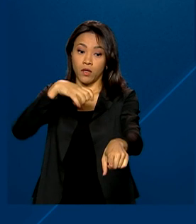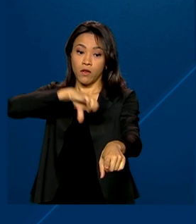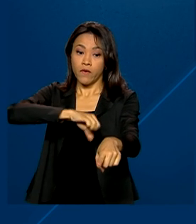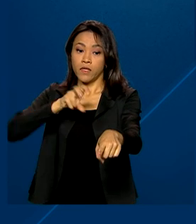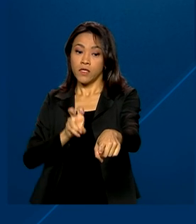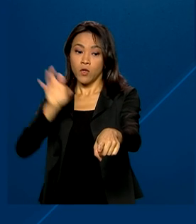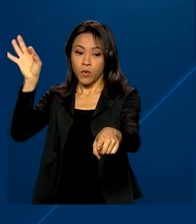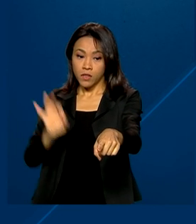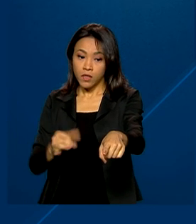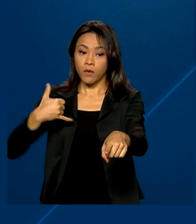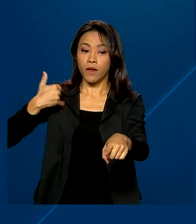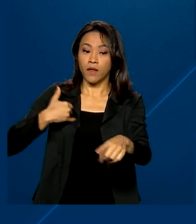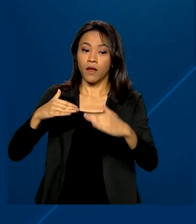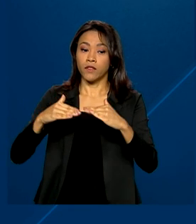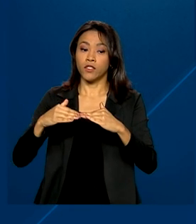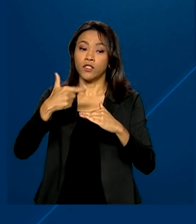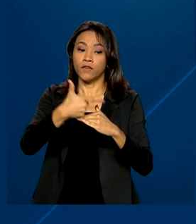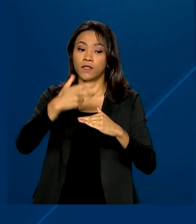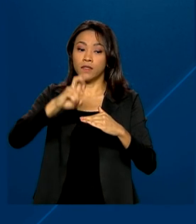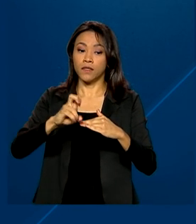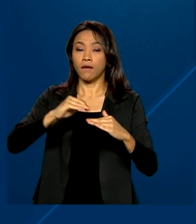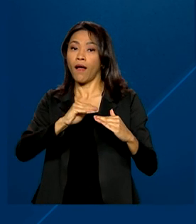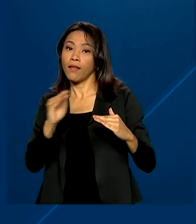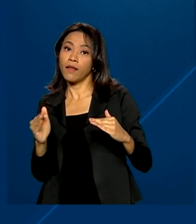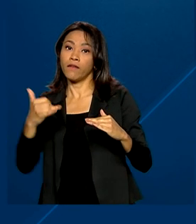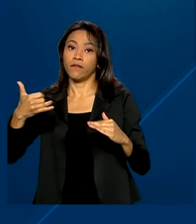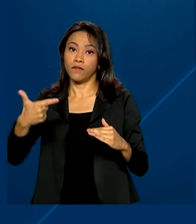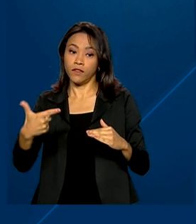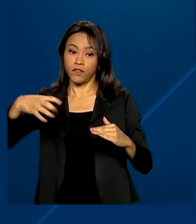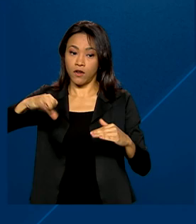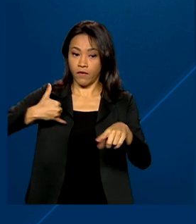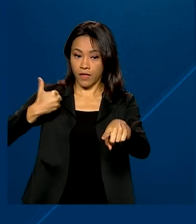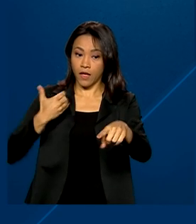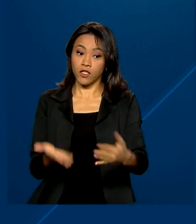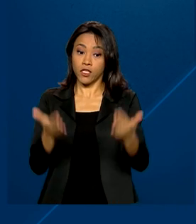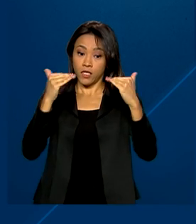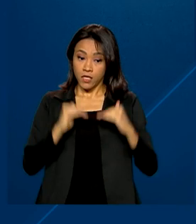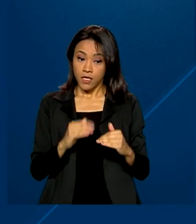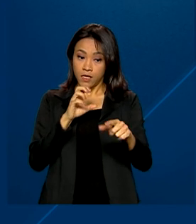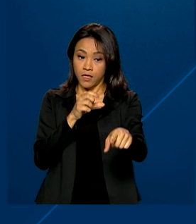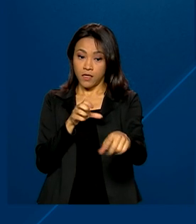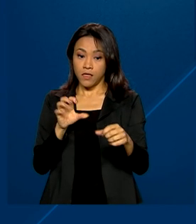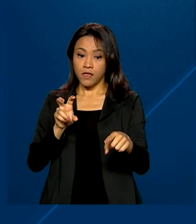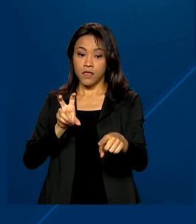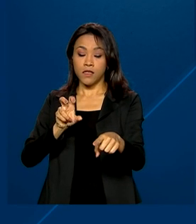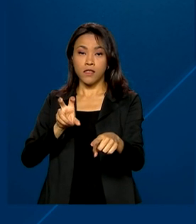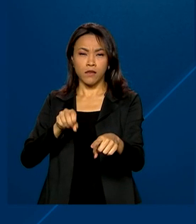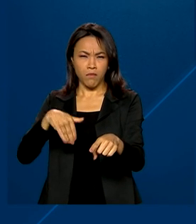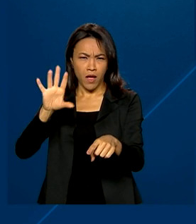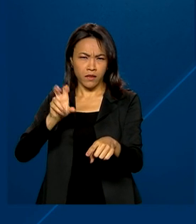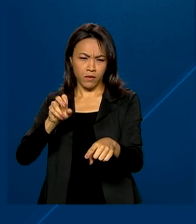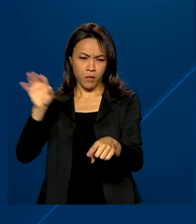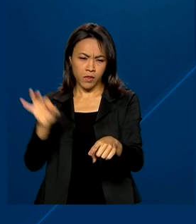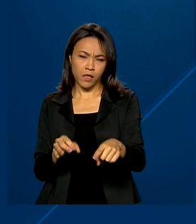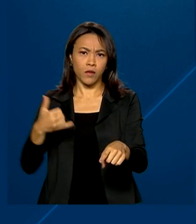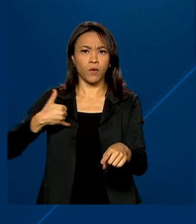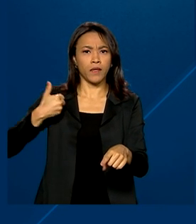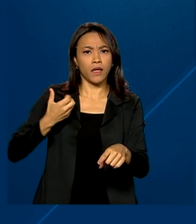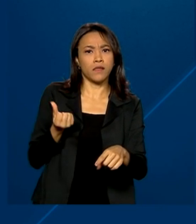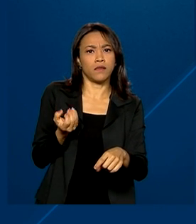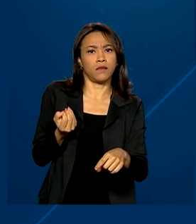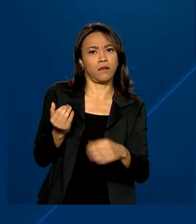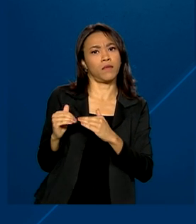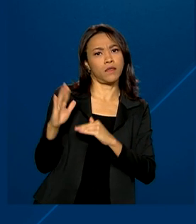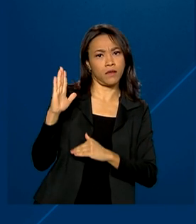grupo de 25 a 29 anos e ficou em 57% entre pessoas com 60 anos ou mais. Ainda de